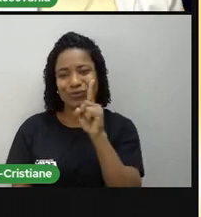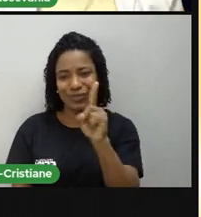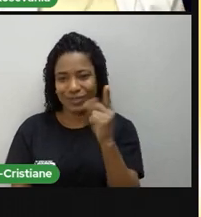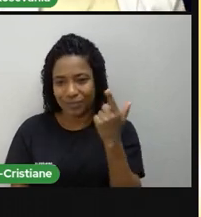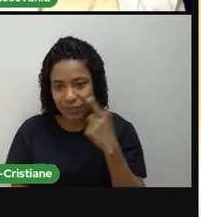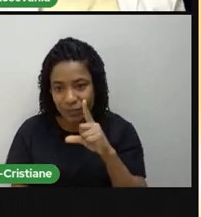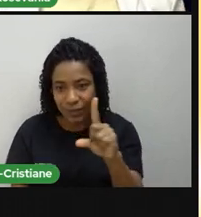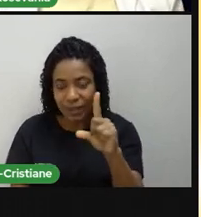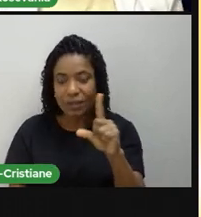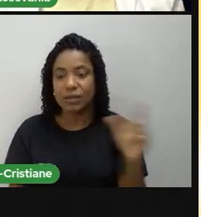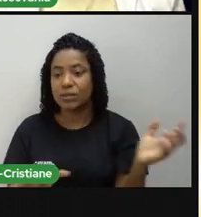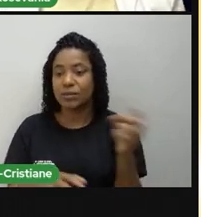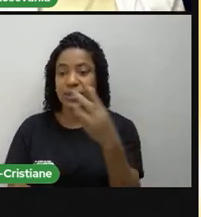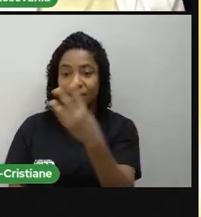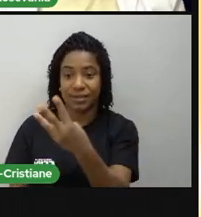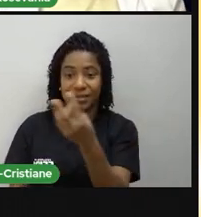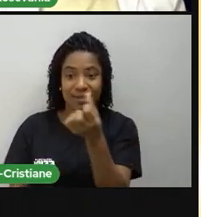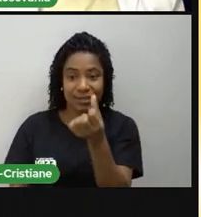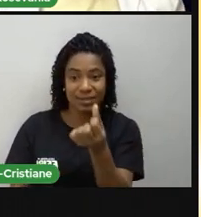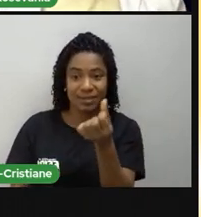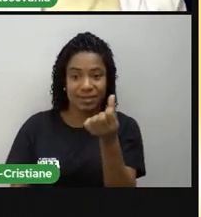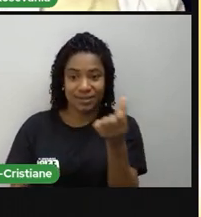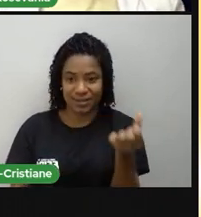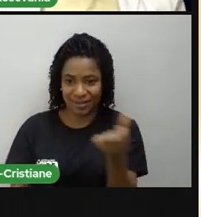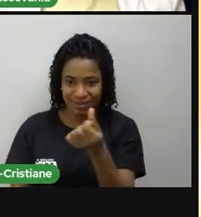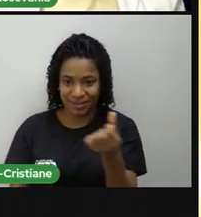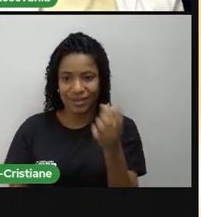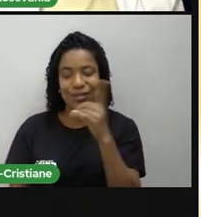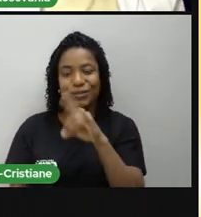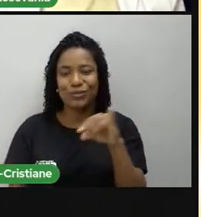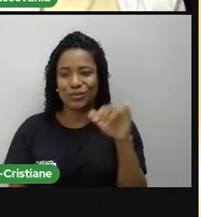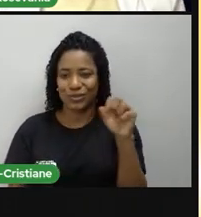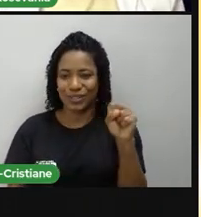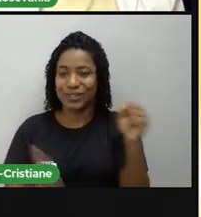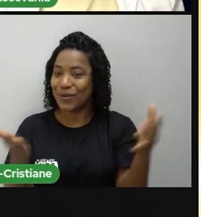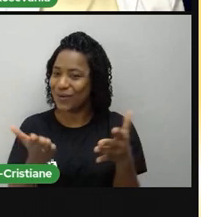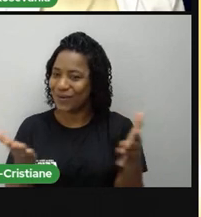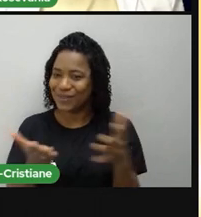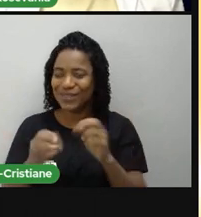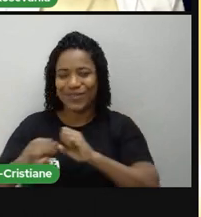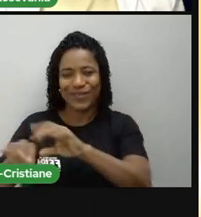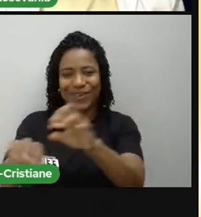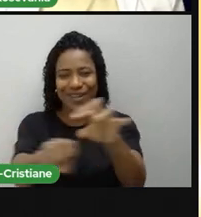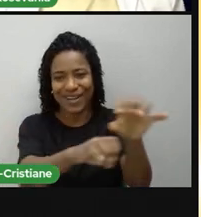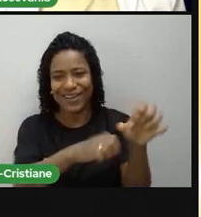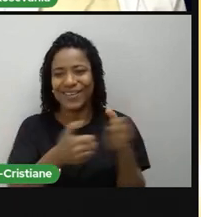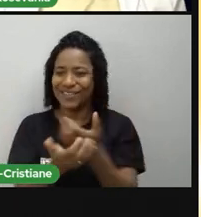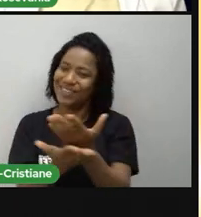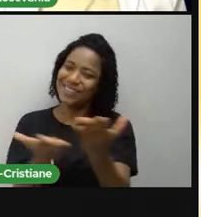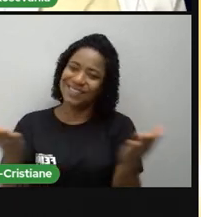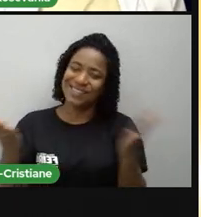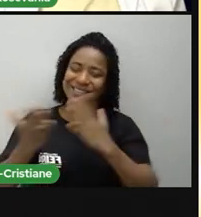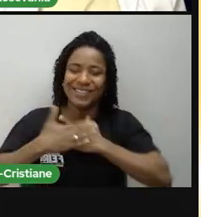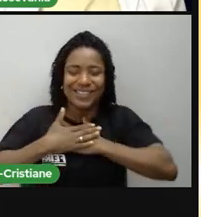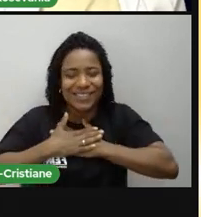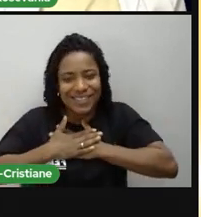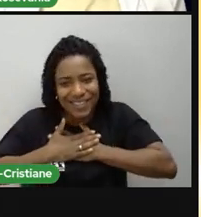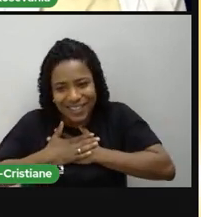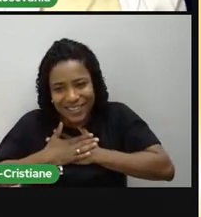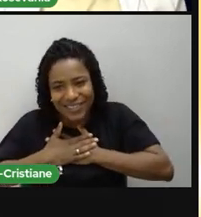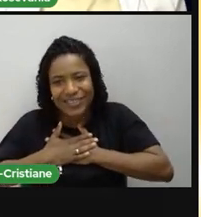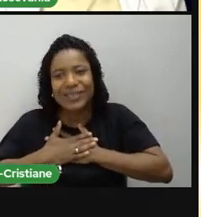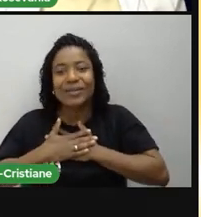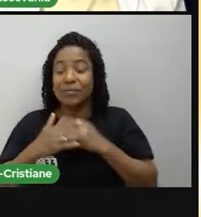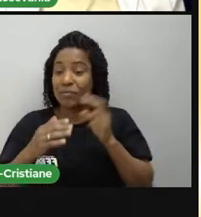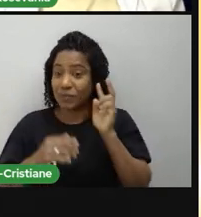366 dias. Bom, essa foi a nossa aula de hoje, espero que vocês tenham gostado, né? E sempre